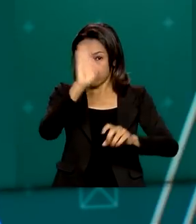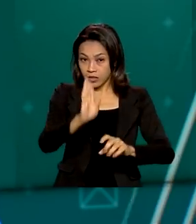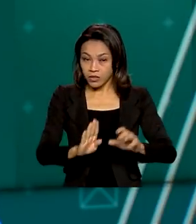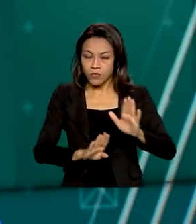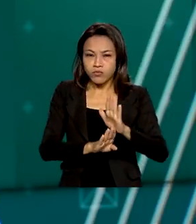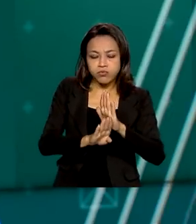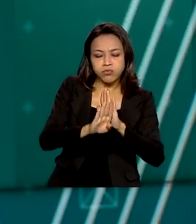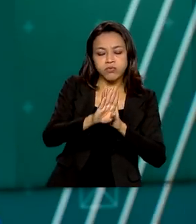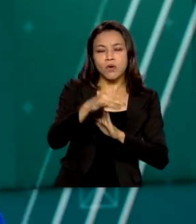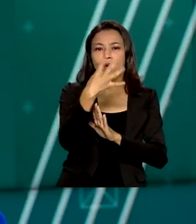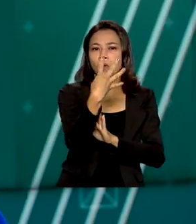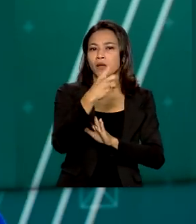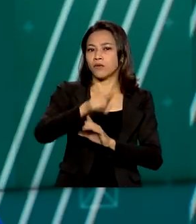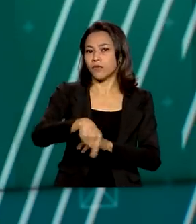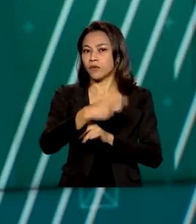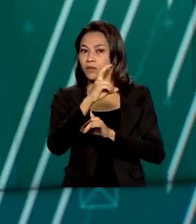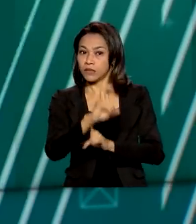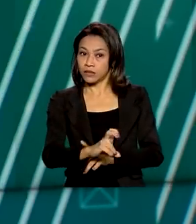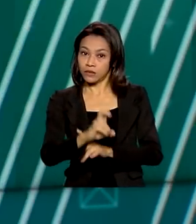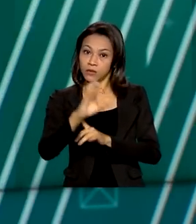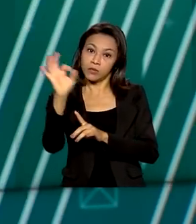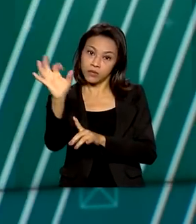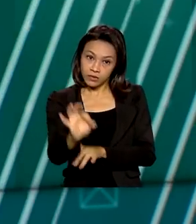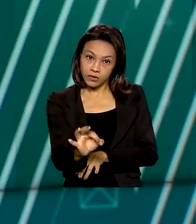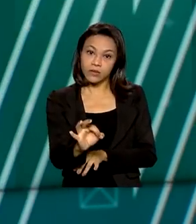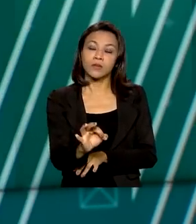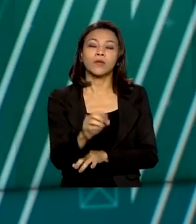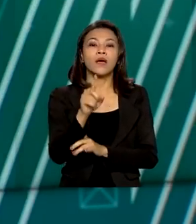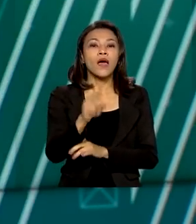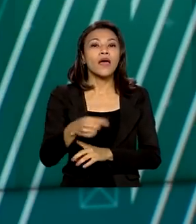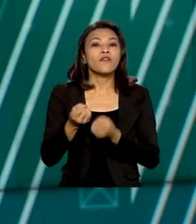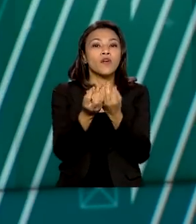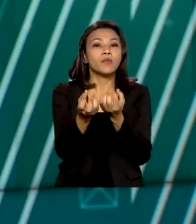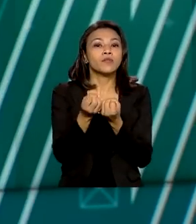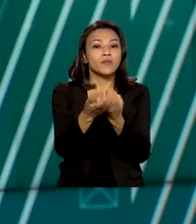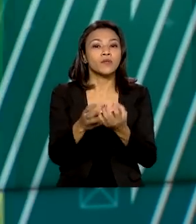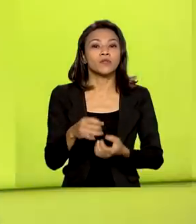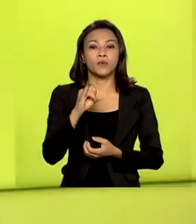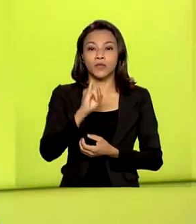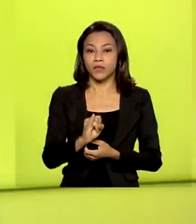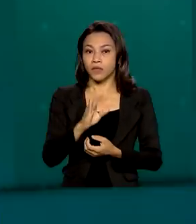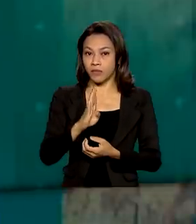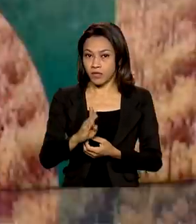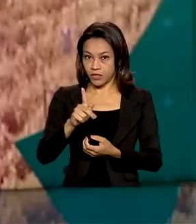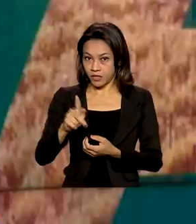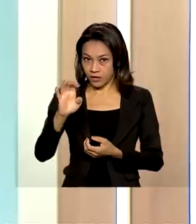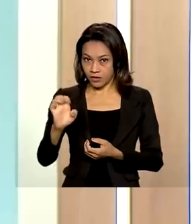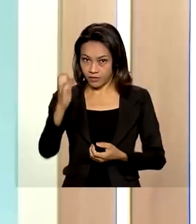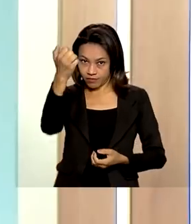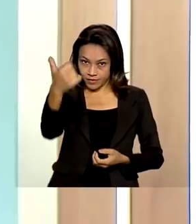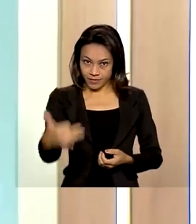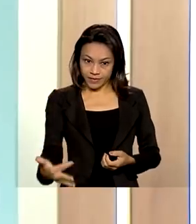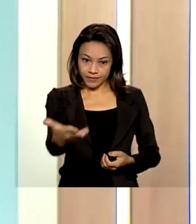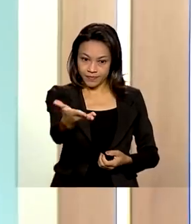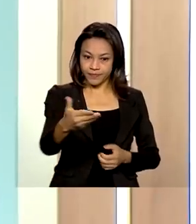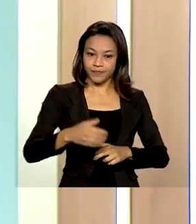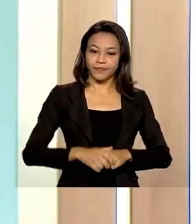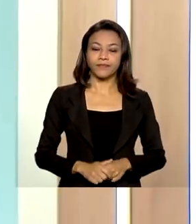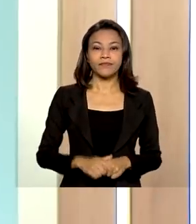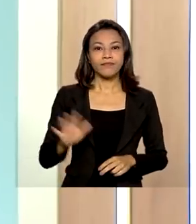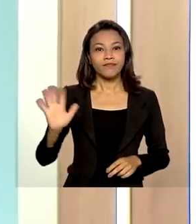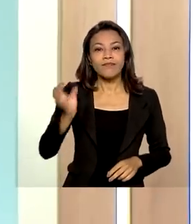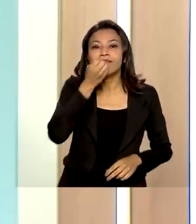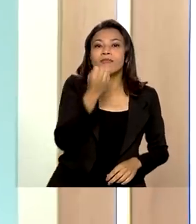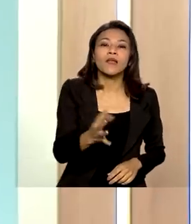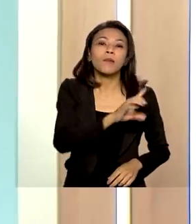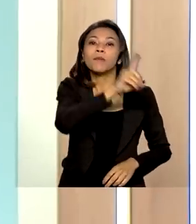% no varejo ampliado em 2021. O dado é do IBGE e quem comenta é Ricardo Caldas. Bom dia, bom